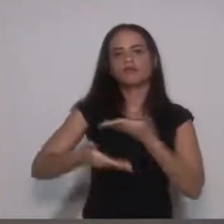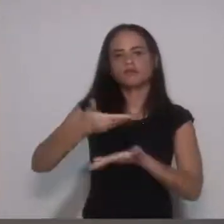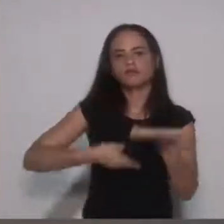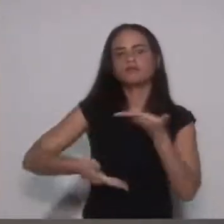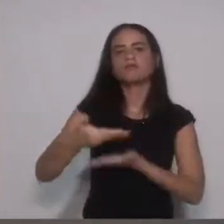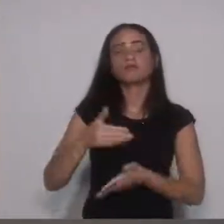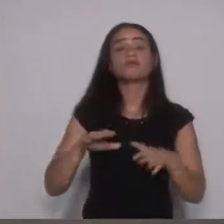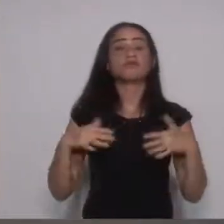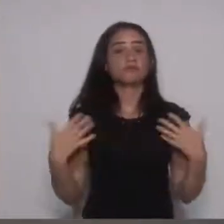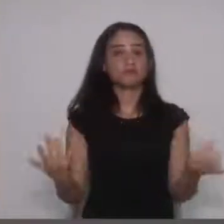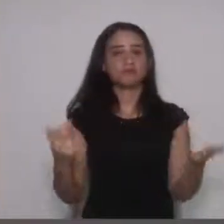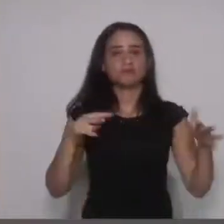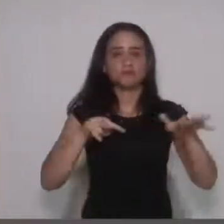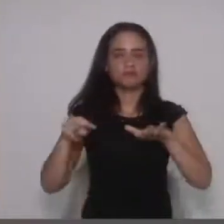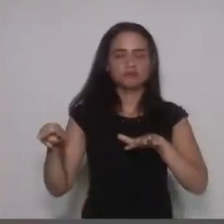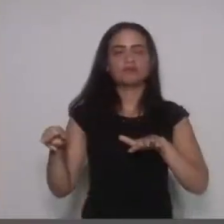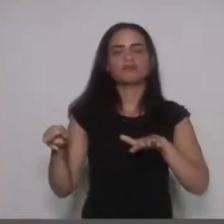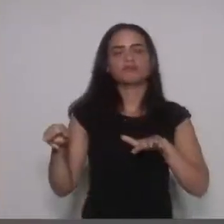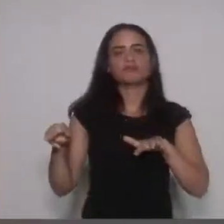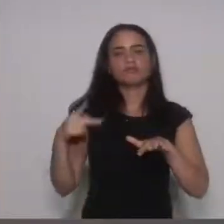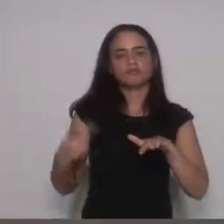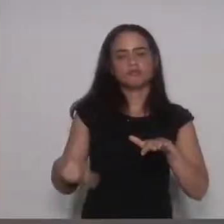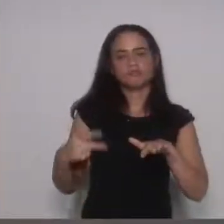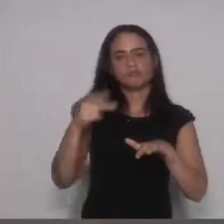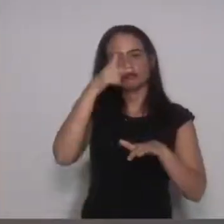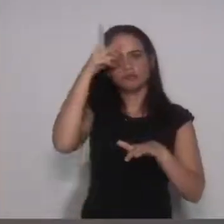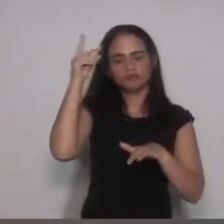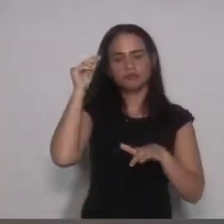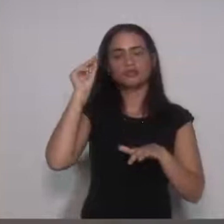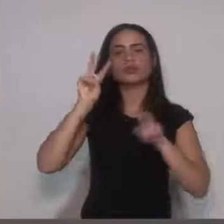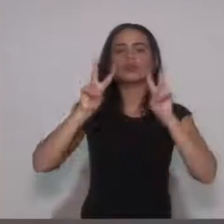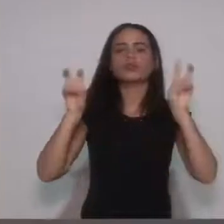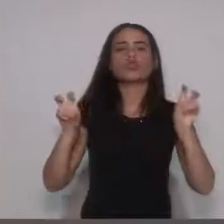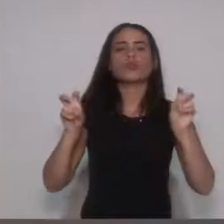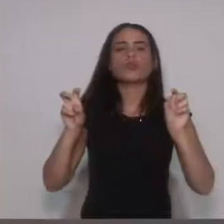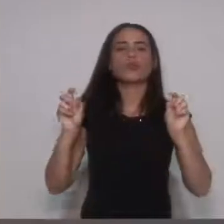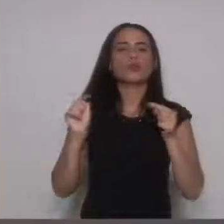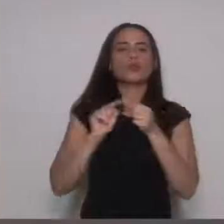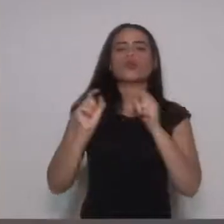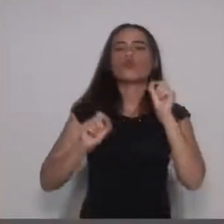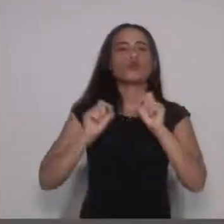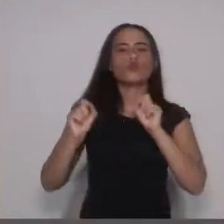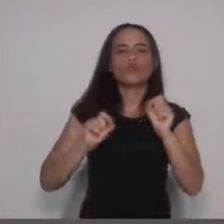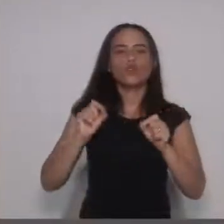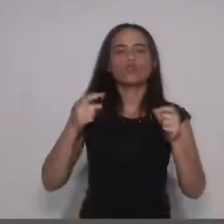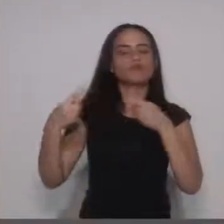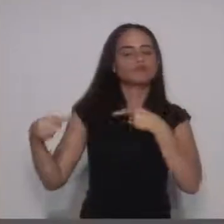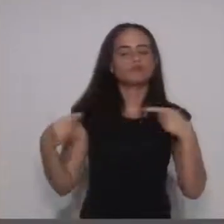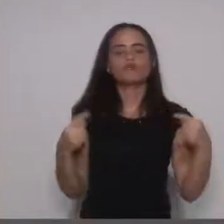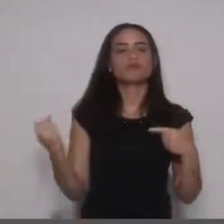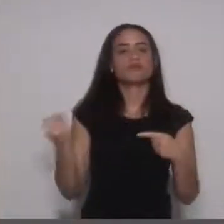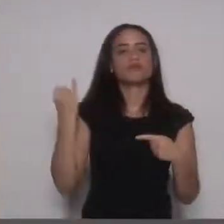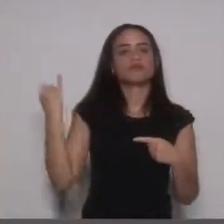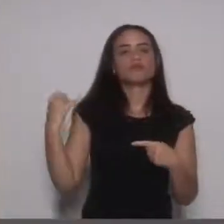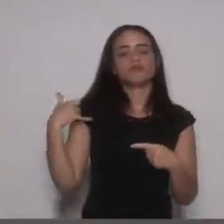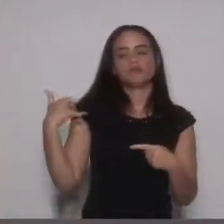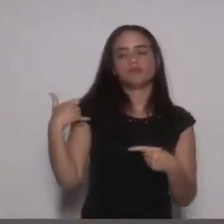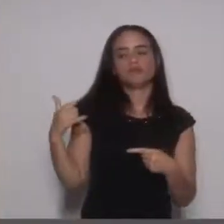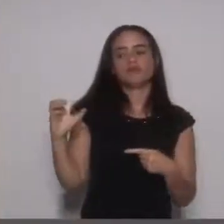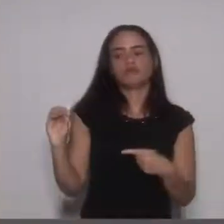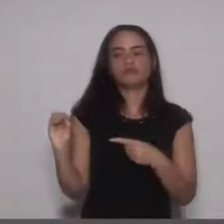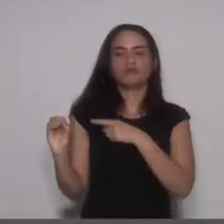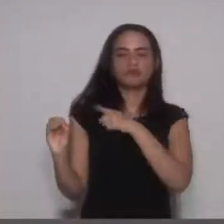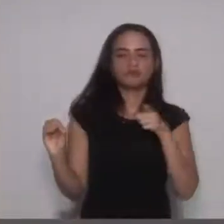Prevenção da Primeira Infância tem o intuito de fomentar a discussão sobre a importância da idade de 0 a 6 anos. para a